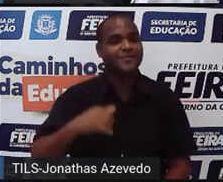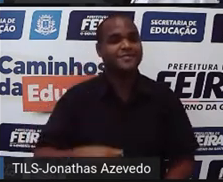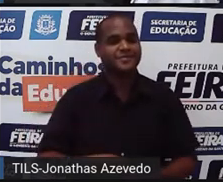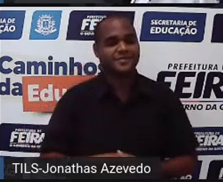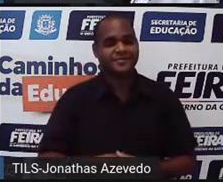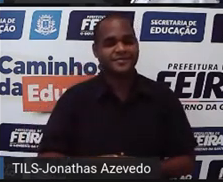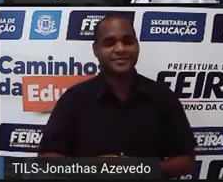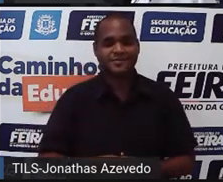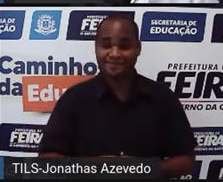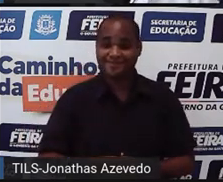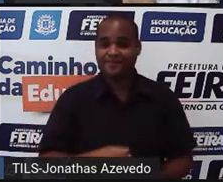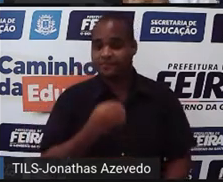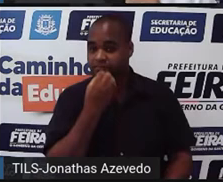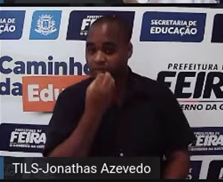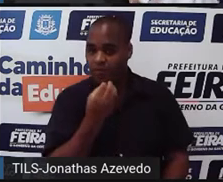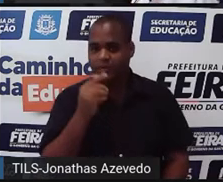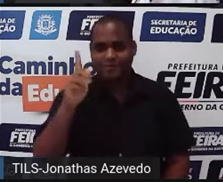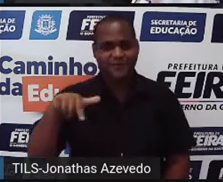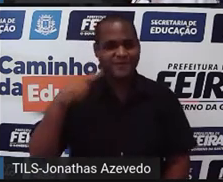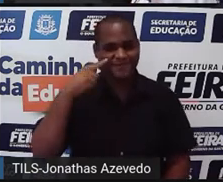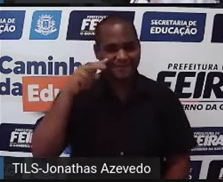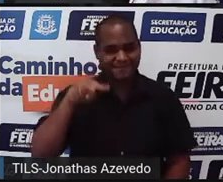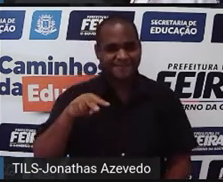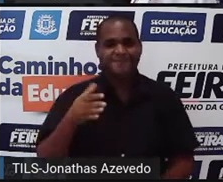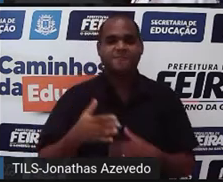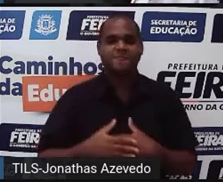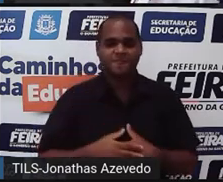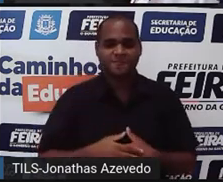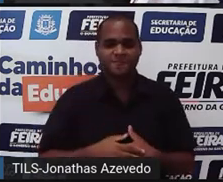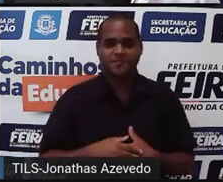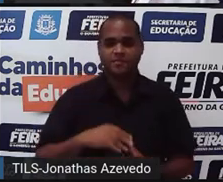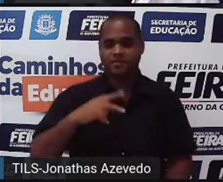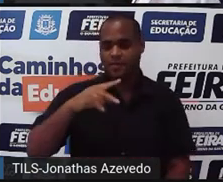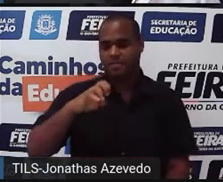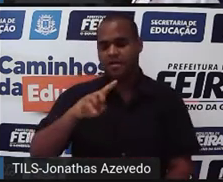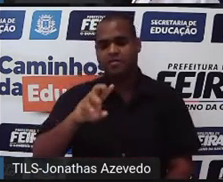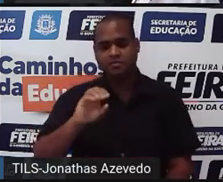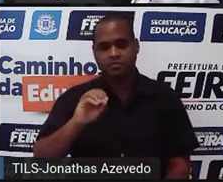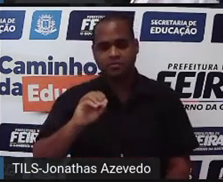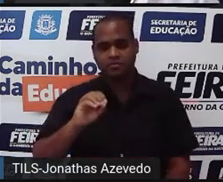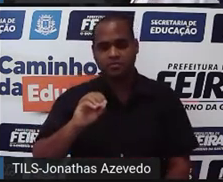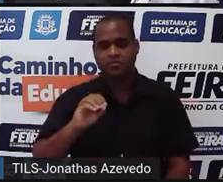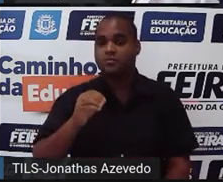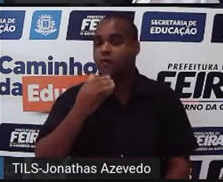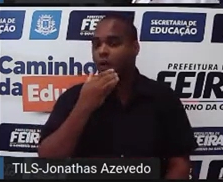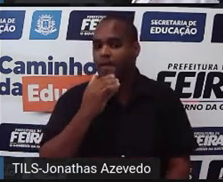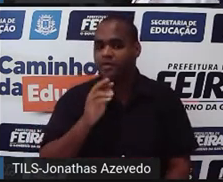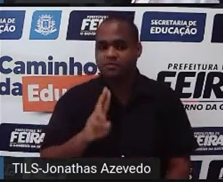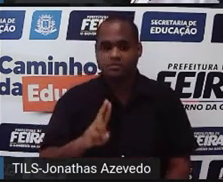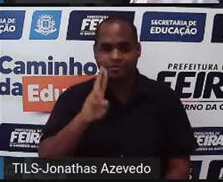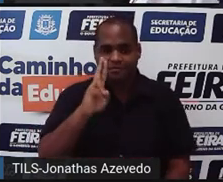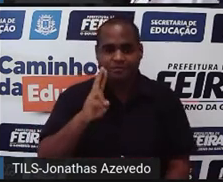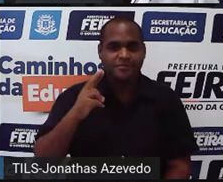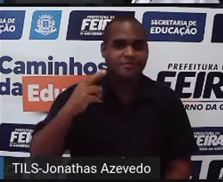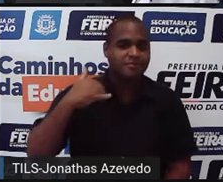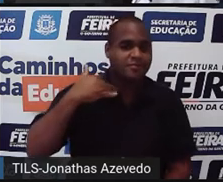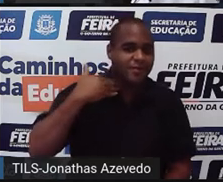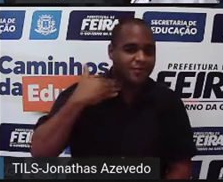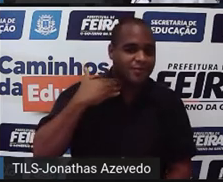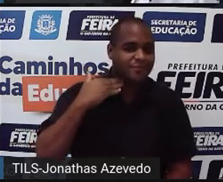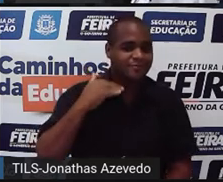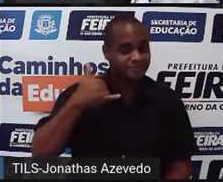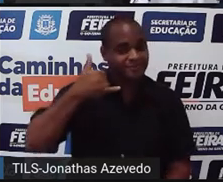Bom, eu vou ler mais uma vez, tá? Pedro, o gerente do banco ligou.